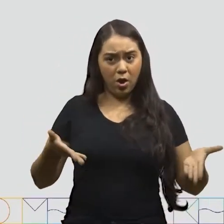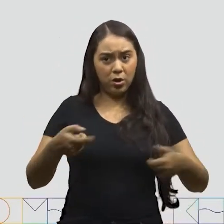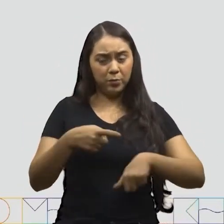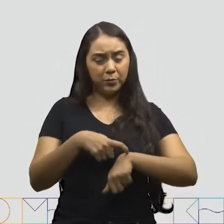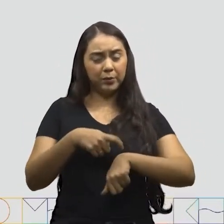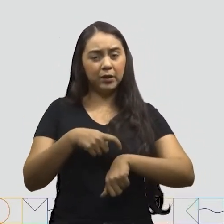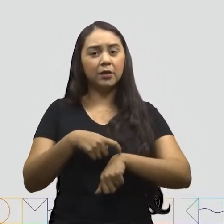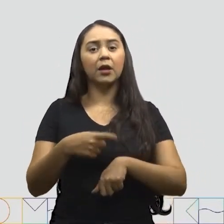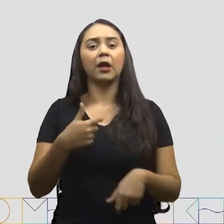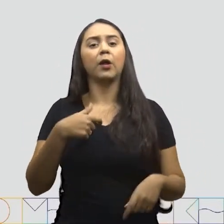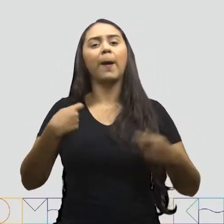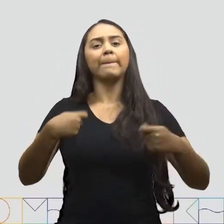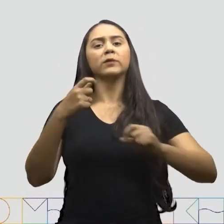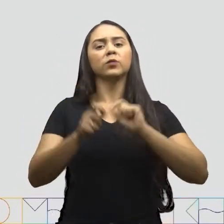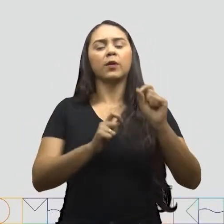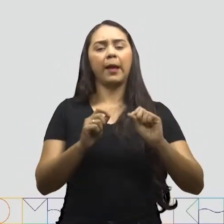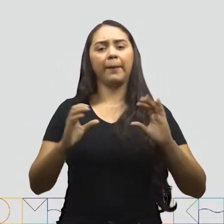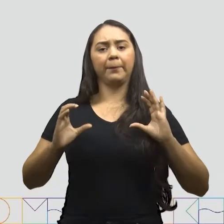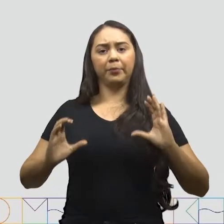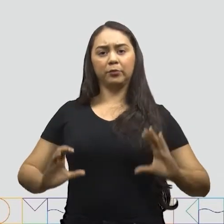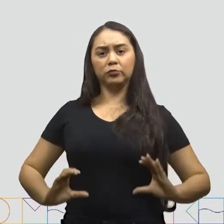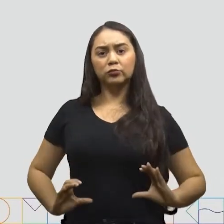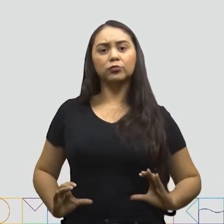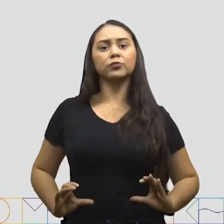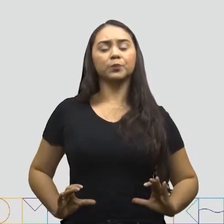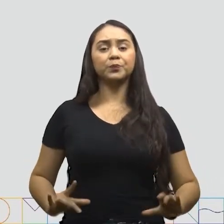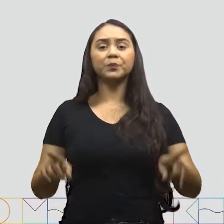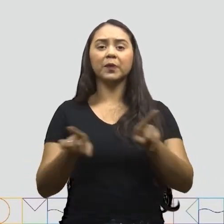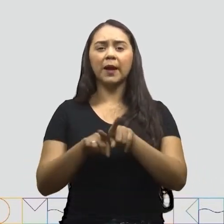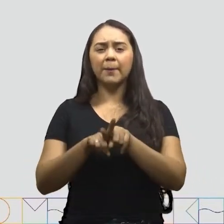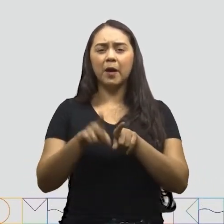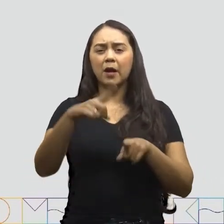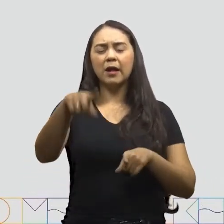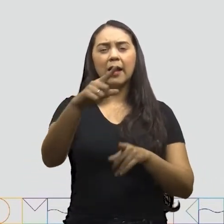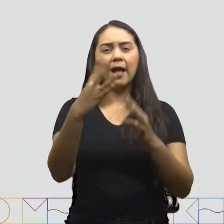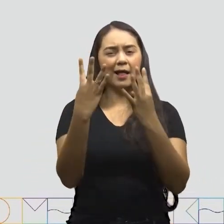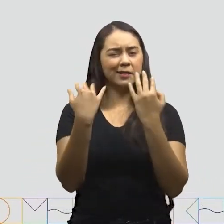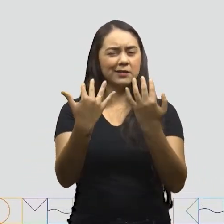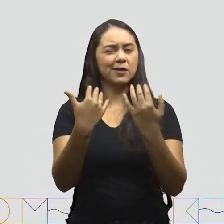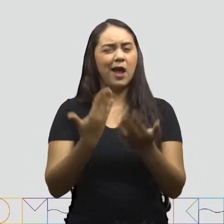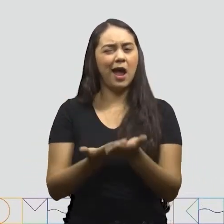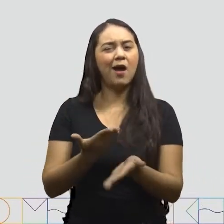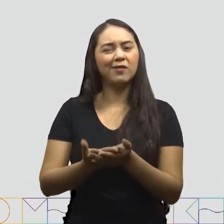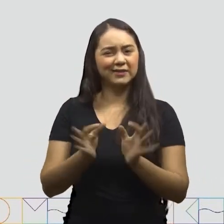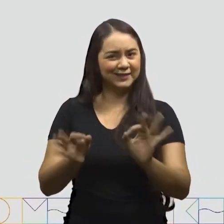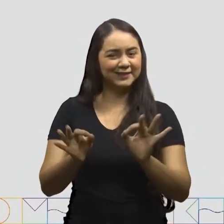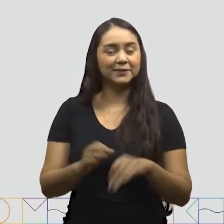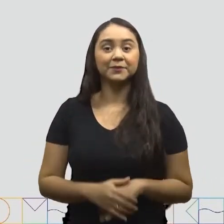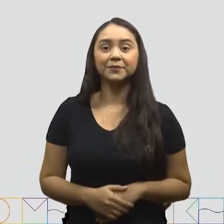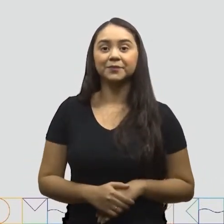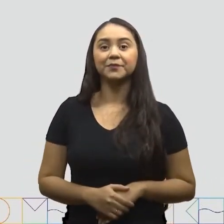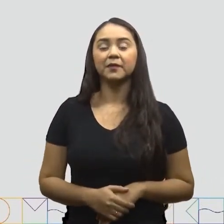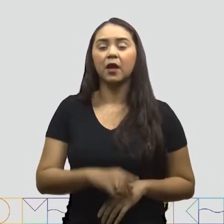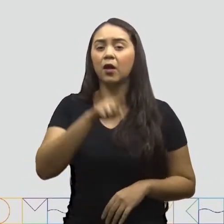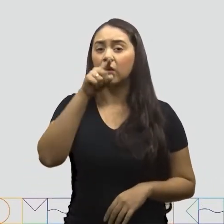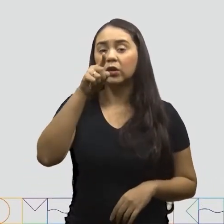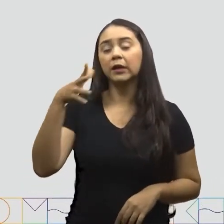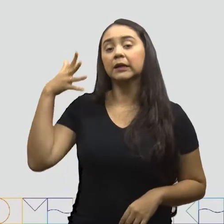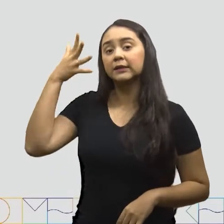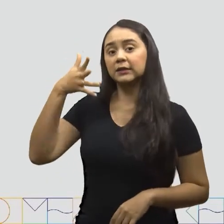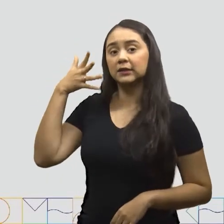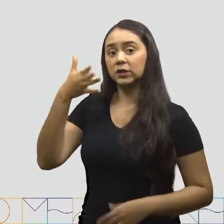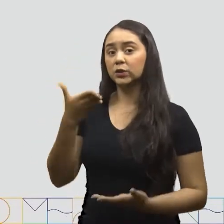da Semed Manaus Eu preciso ter postura Até mesmo para chamar A sua atenção à aula Na sua